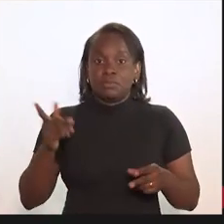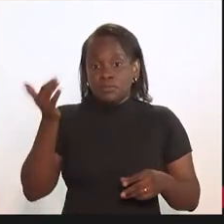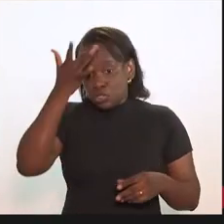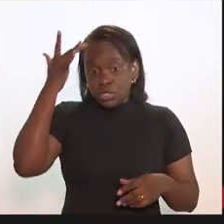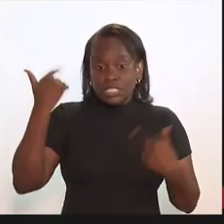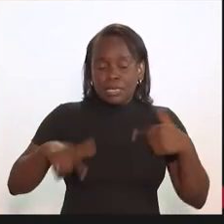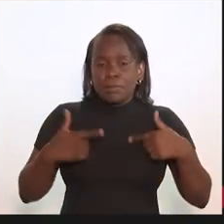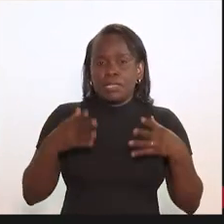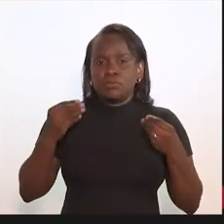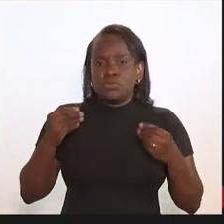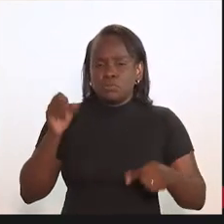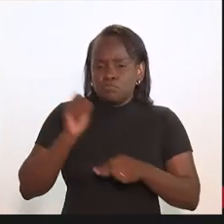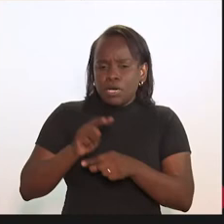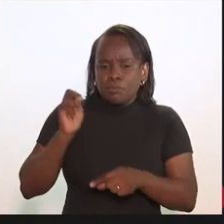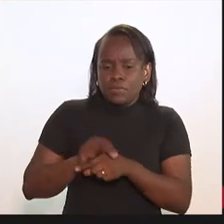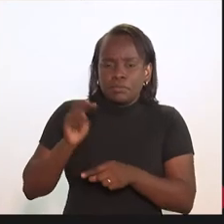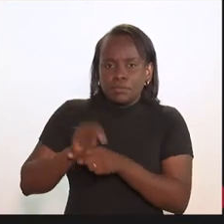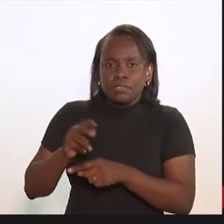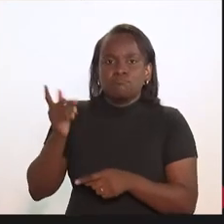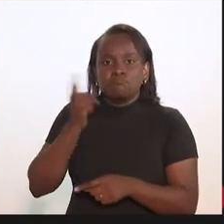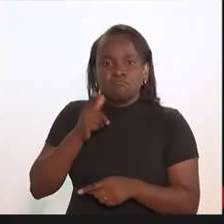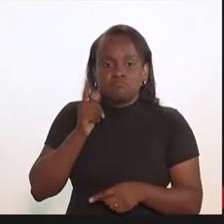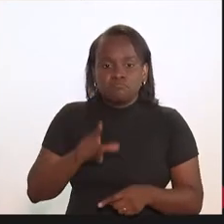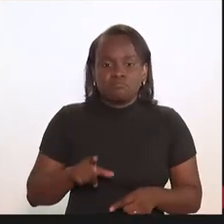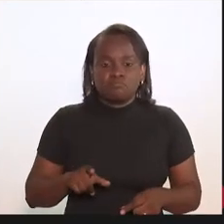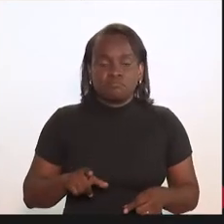grande gerador de empregos,